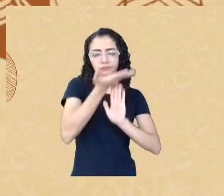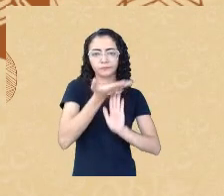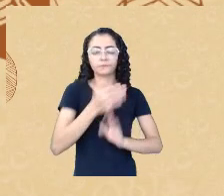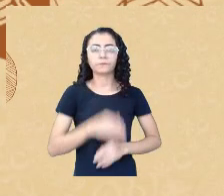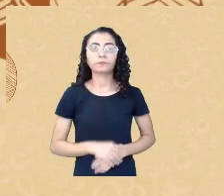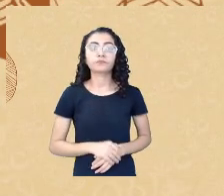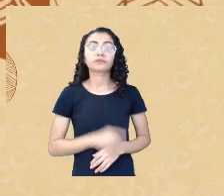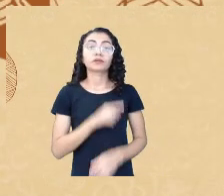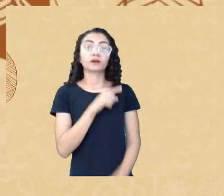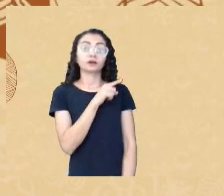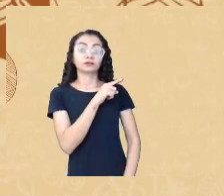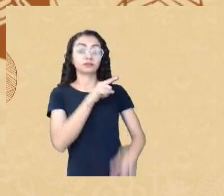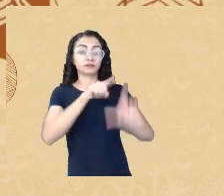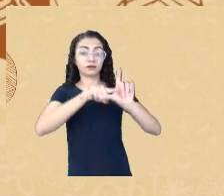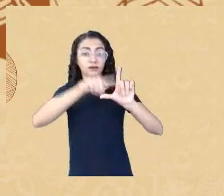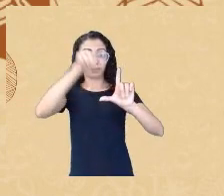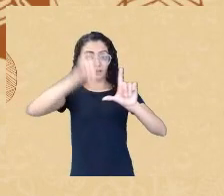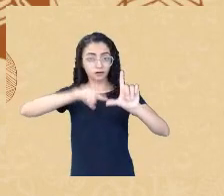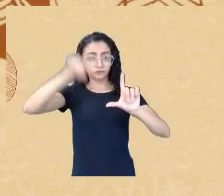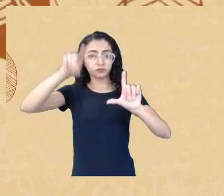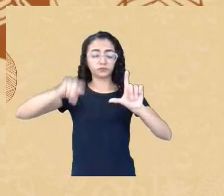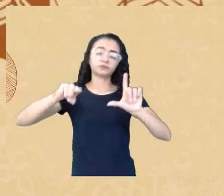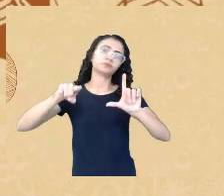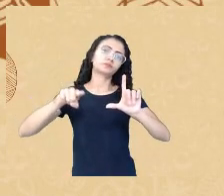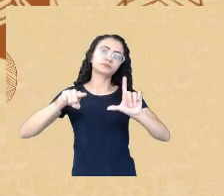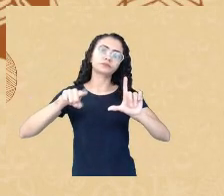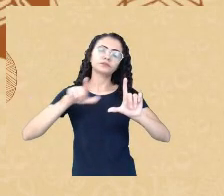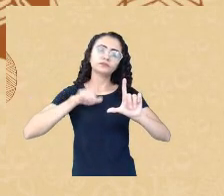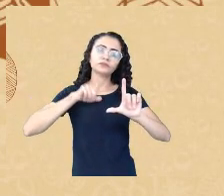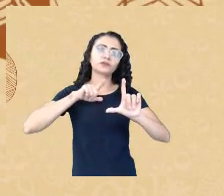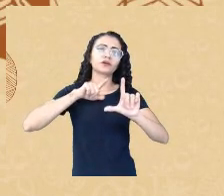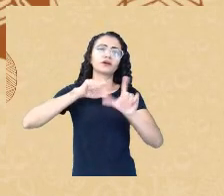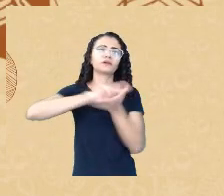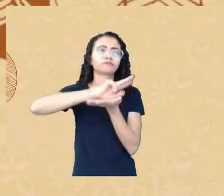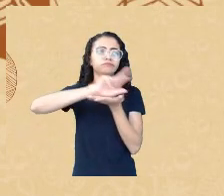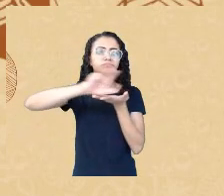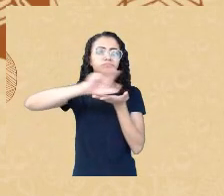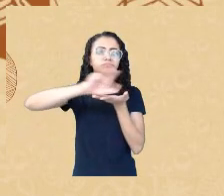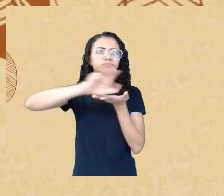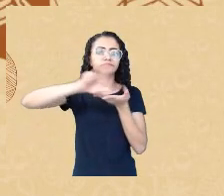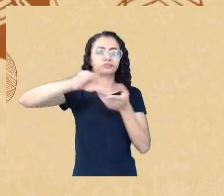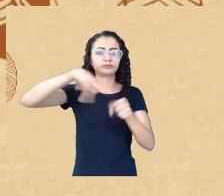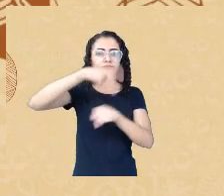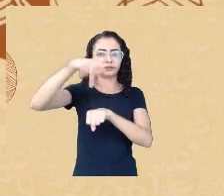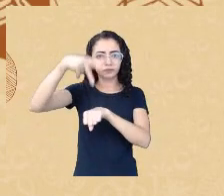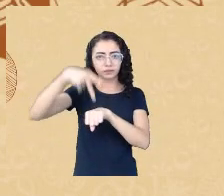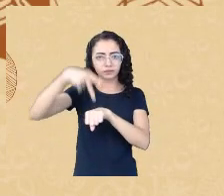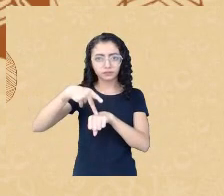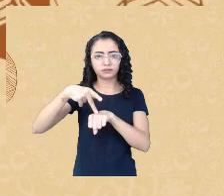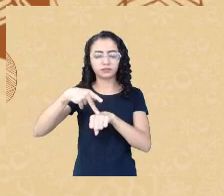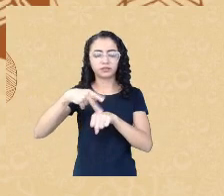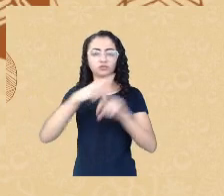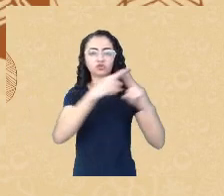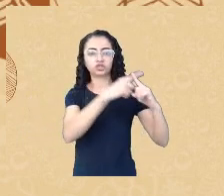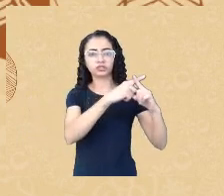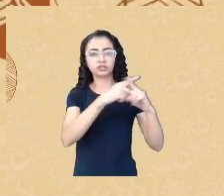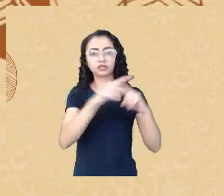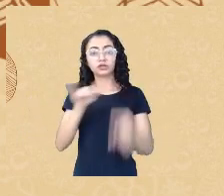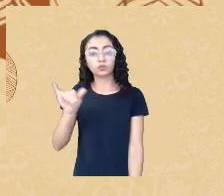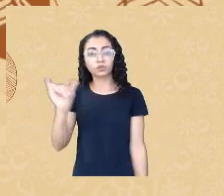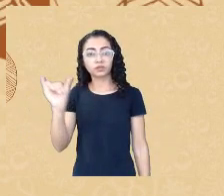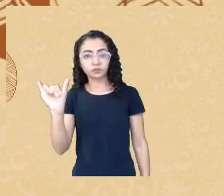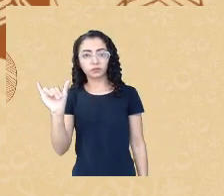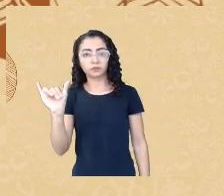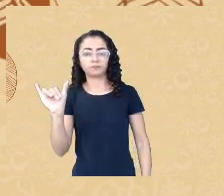mostrar uma coisa extremamente importante são vários países no eixo X e no eixo Y são gerações necessárias